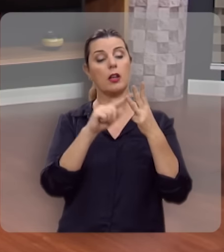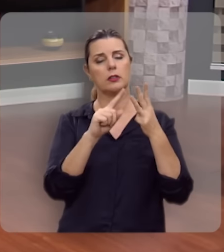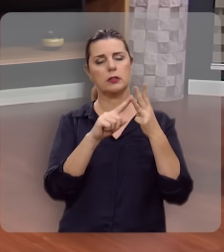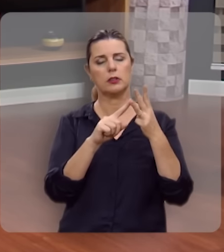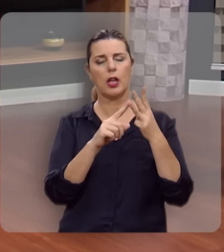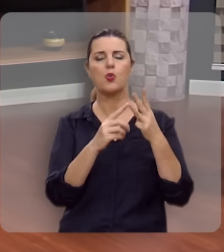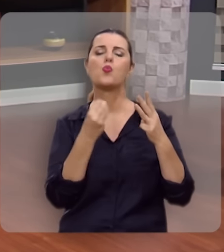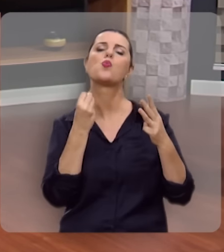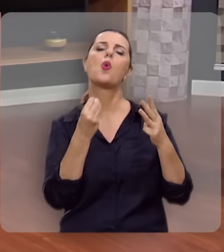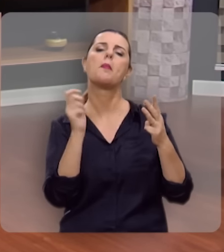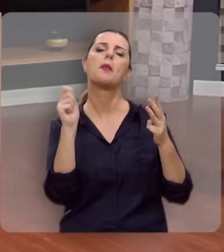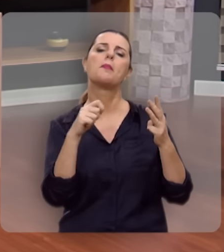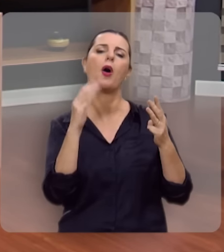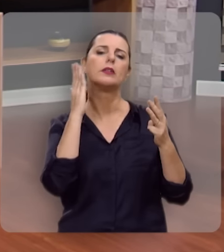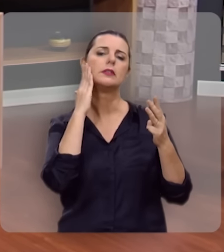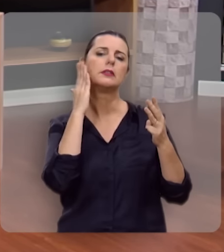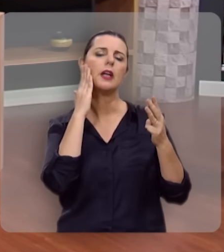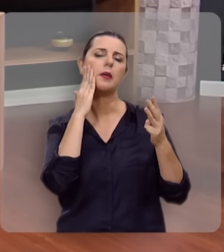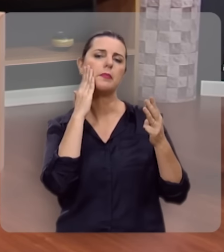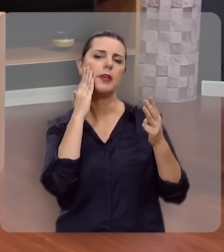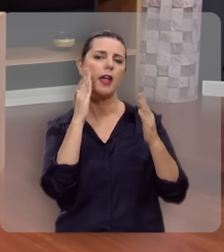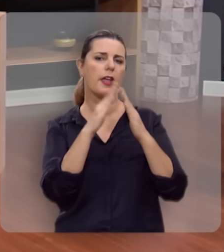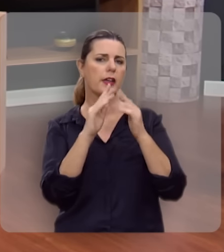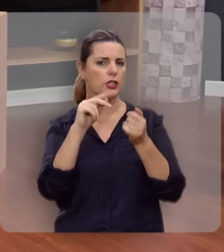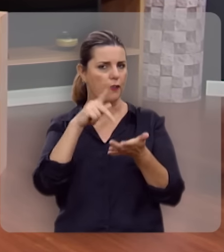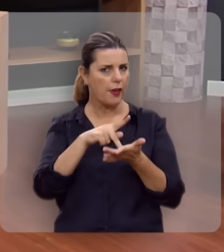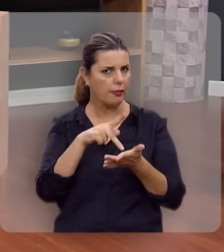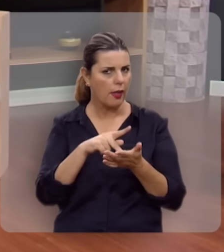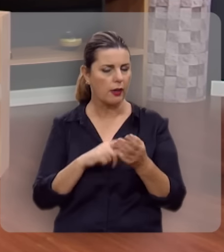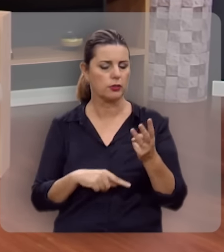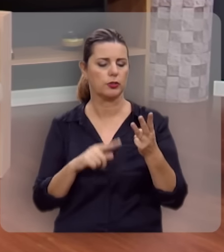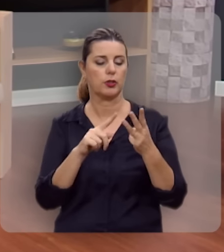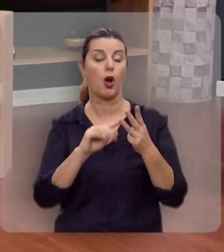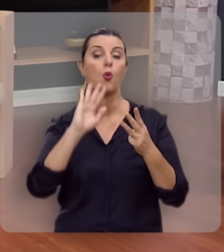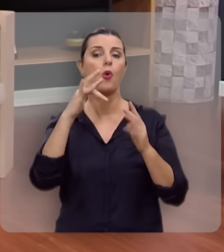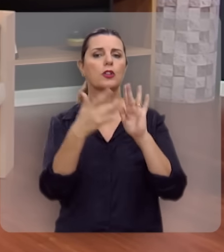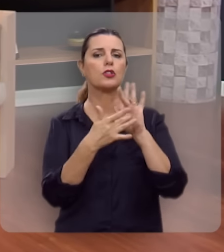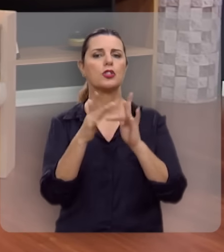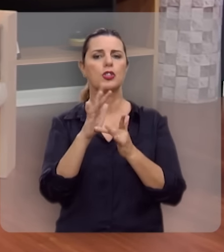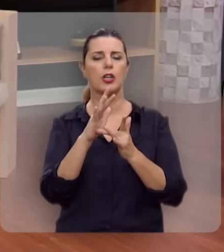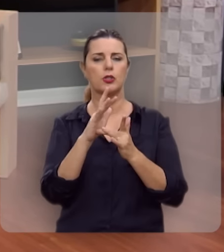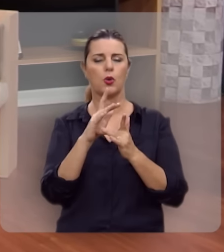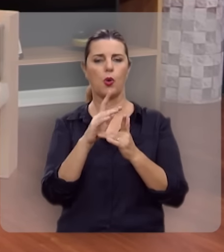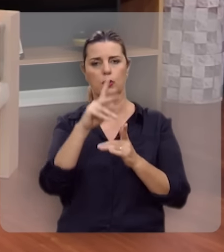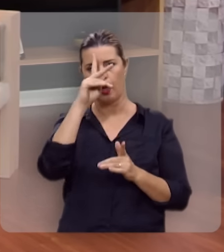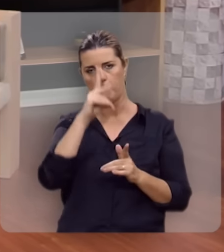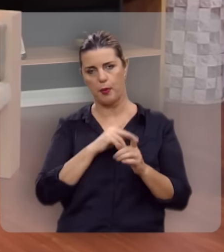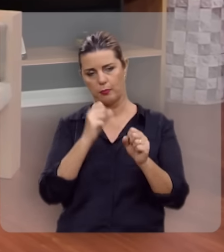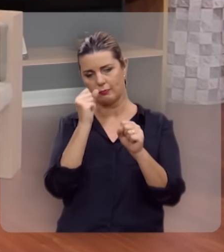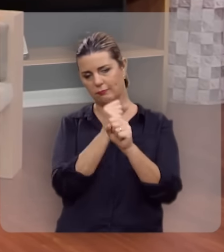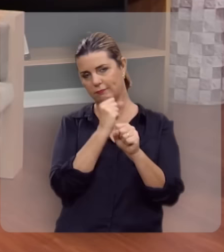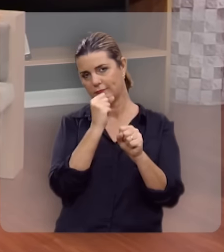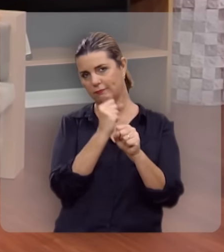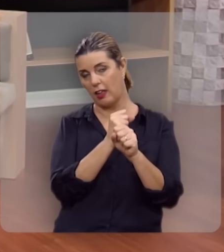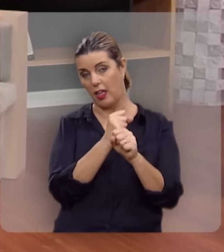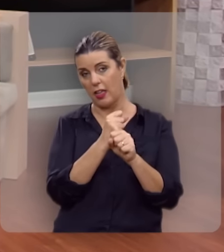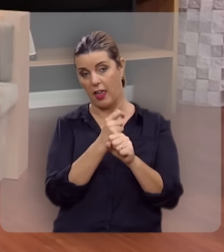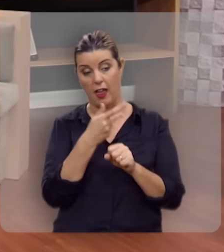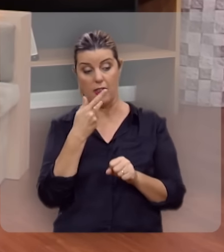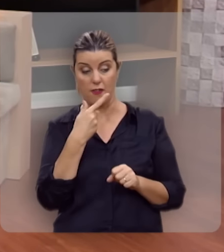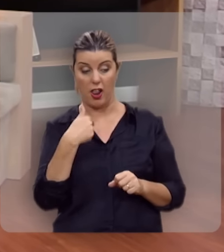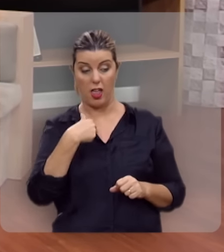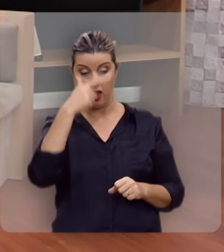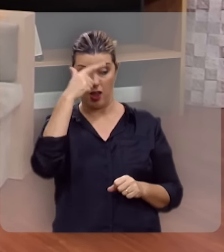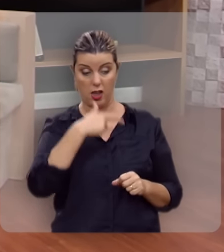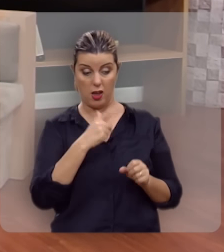Terceiro, como é que você pode saber quando a igreja é a coluna e baluarte da verdade? Quando Jesus é o próprio edificador da igreja, ele